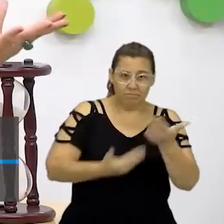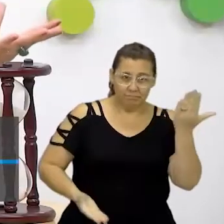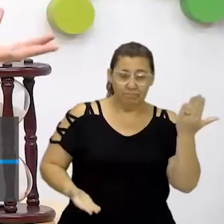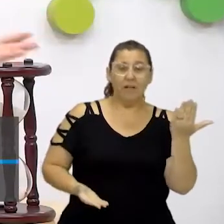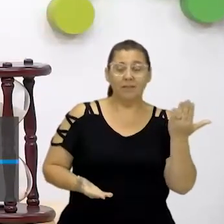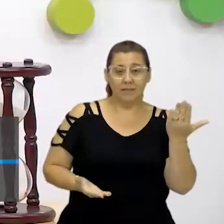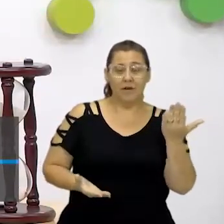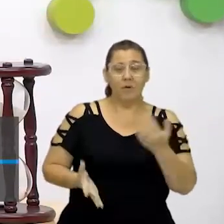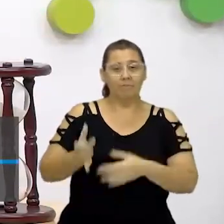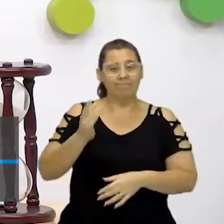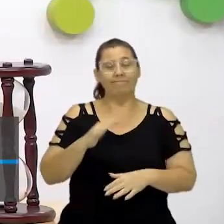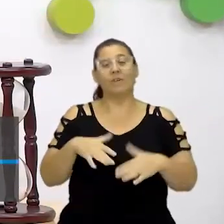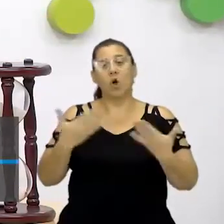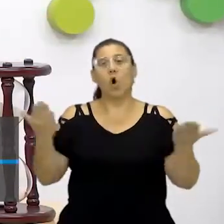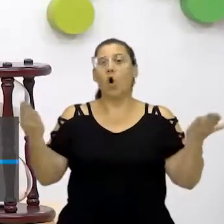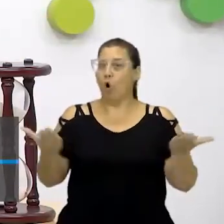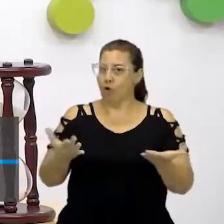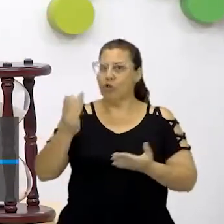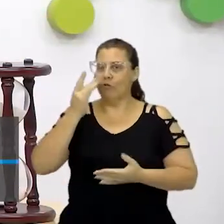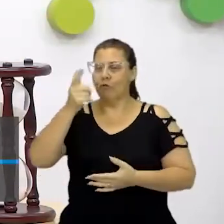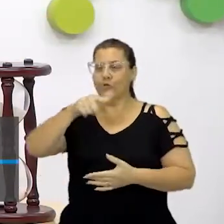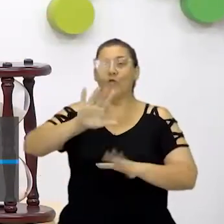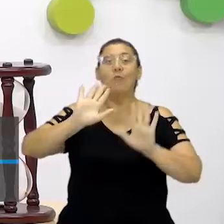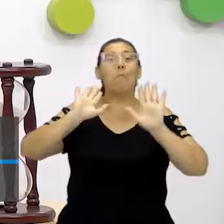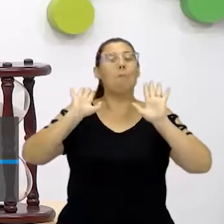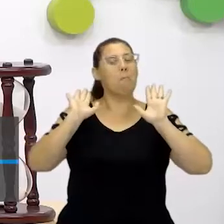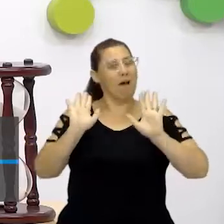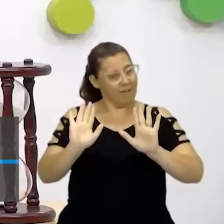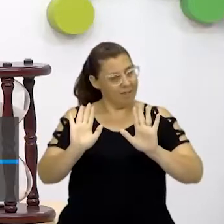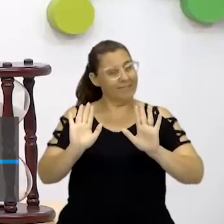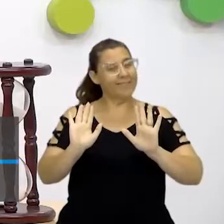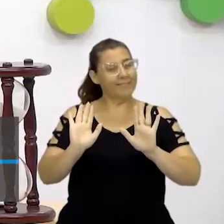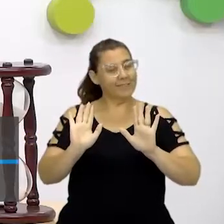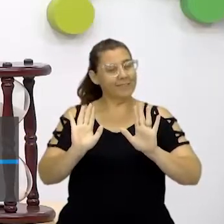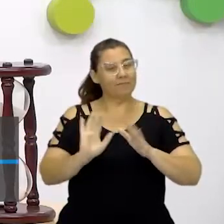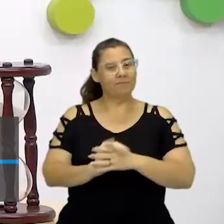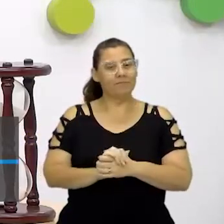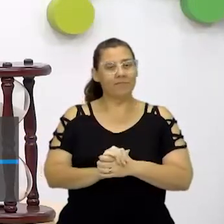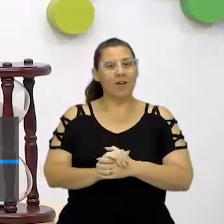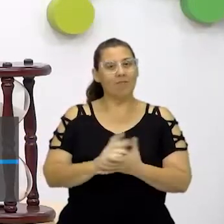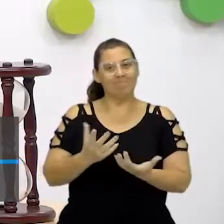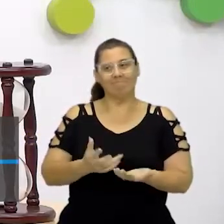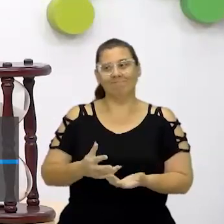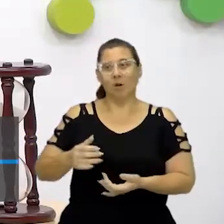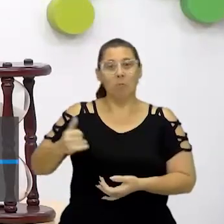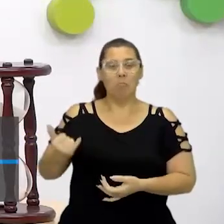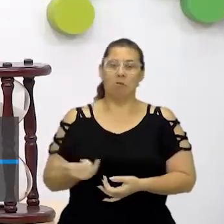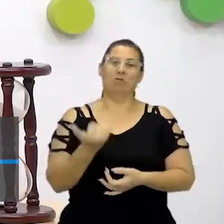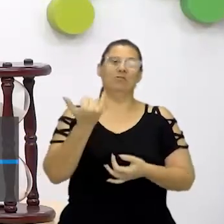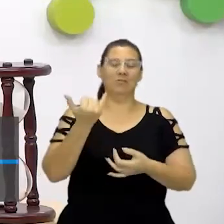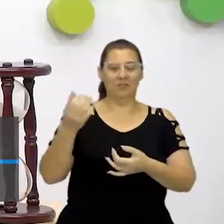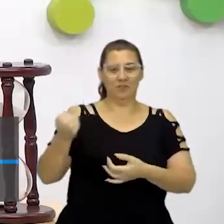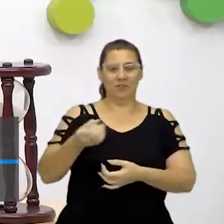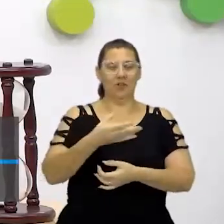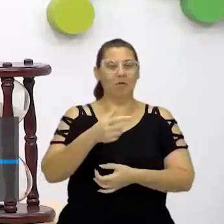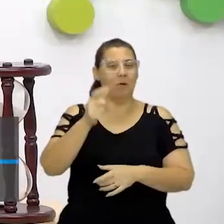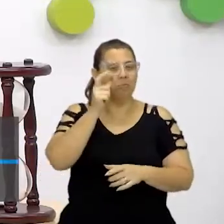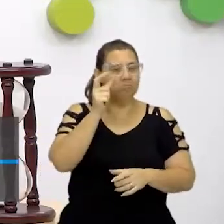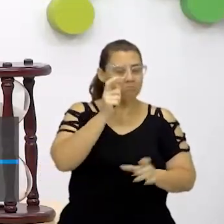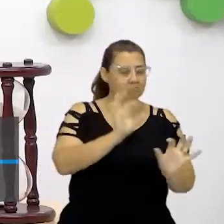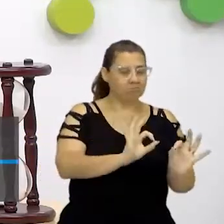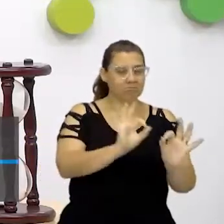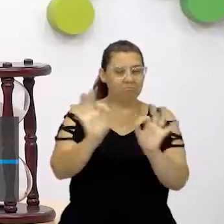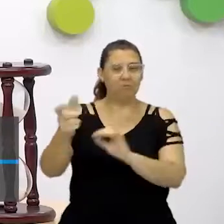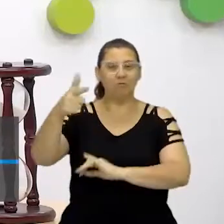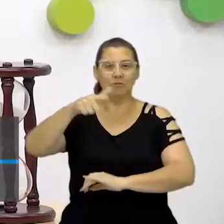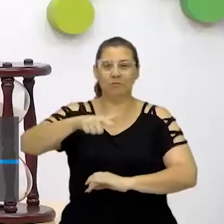foi ao vivo, ela hoje está sendo ao vivo novamente. Só que é uma nova chance, né? Para quem perdeu, assistir novamente. Então,